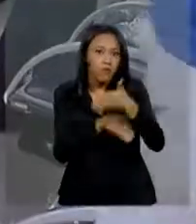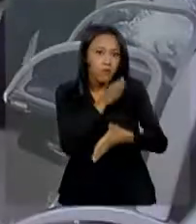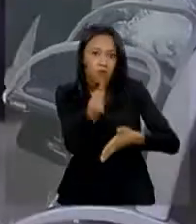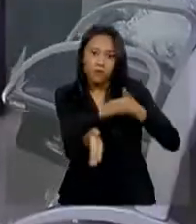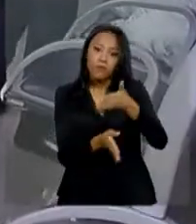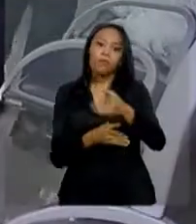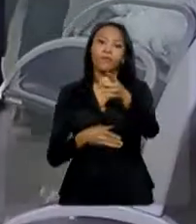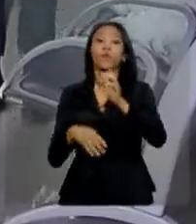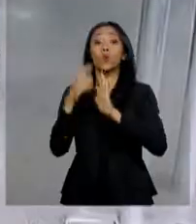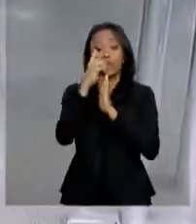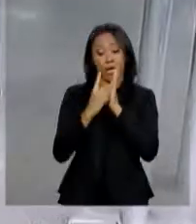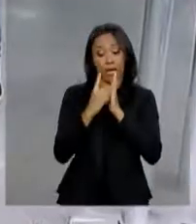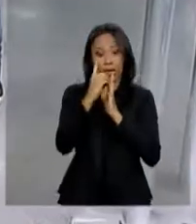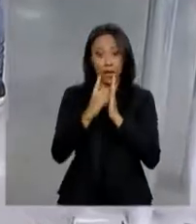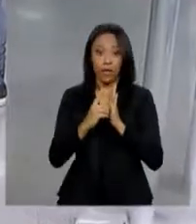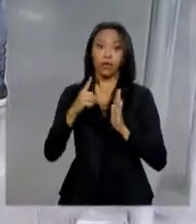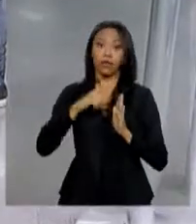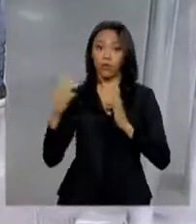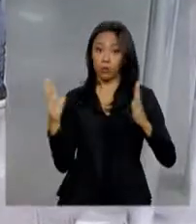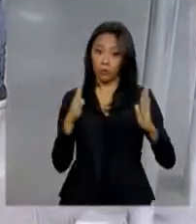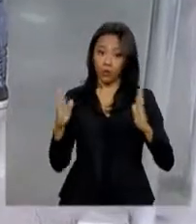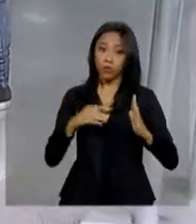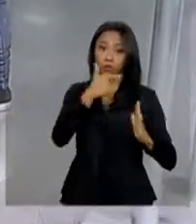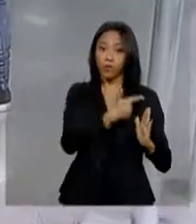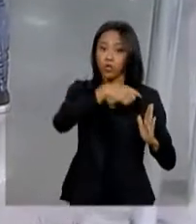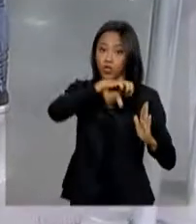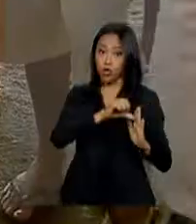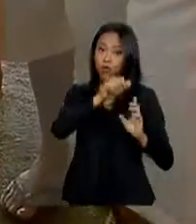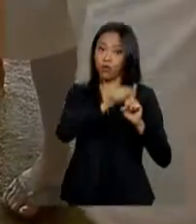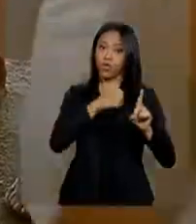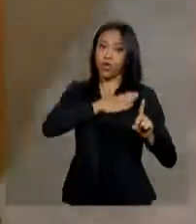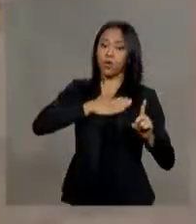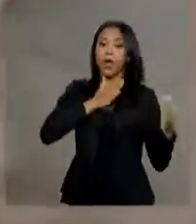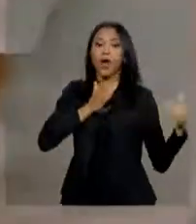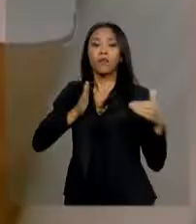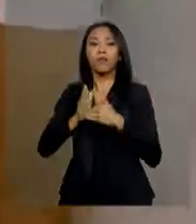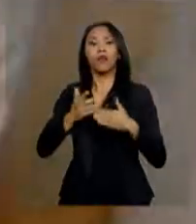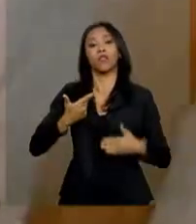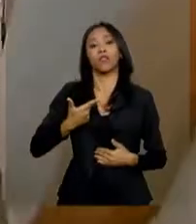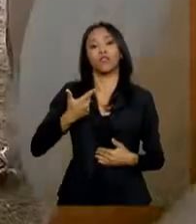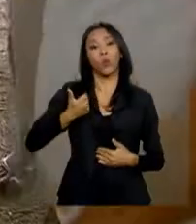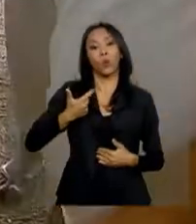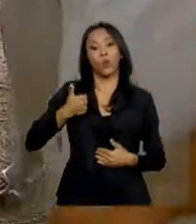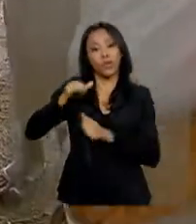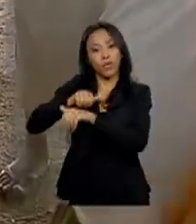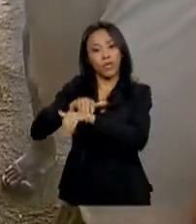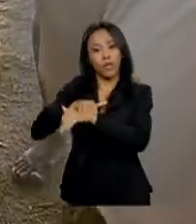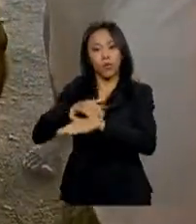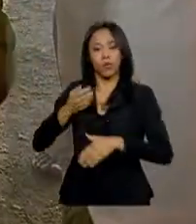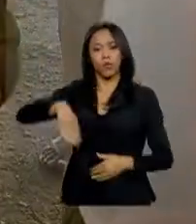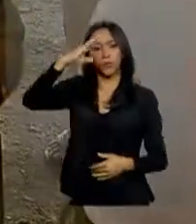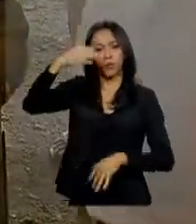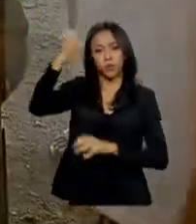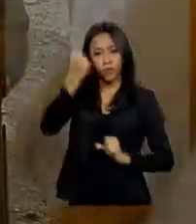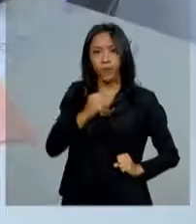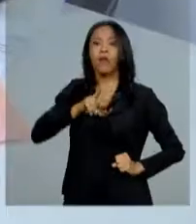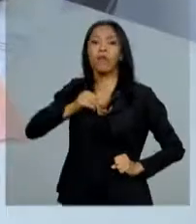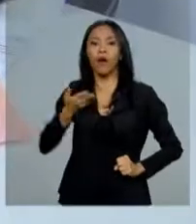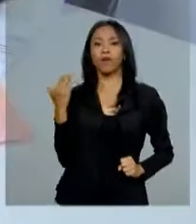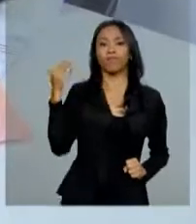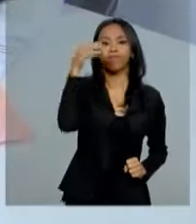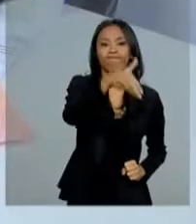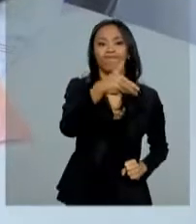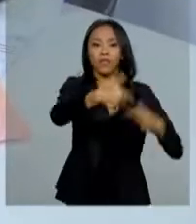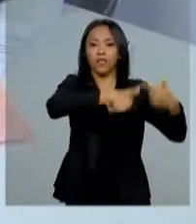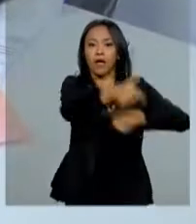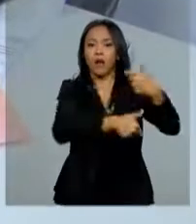com o decreto, que tem validade entre 29 de agosto até 12 de setembro, as Forças Armadas vão atuar com o poder de